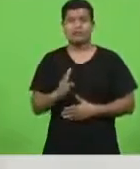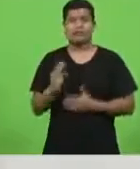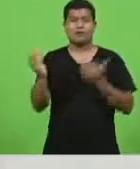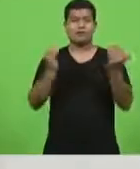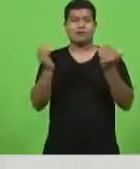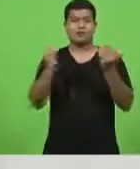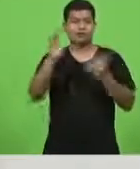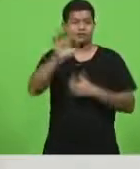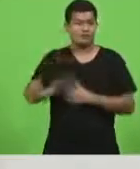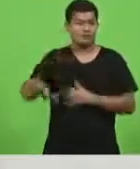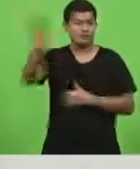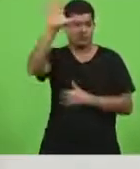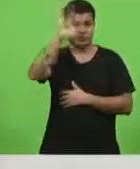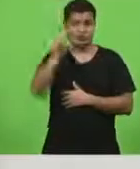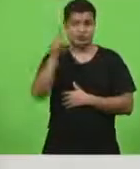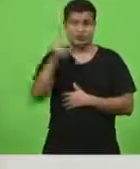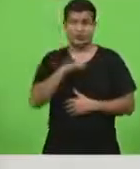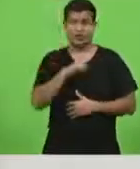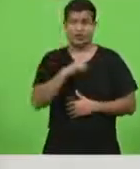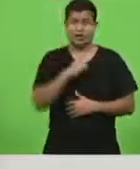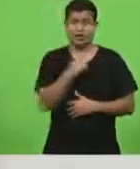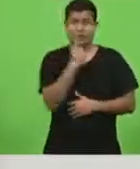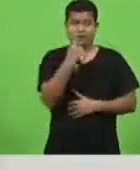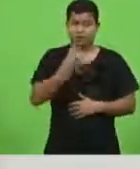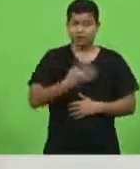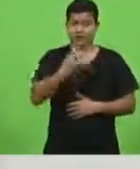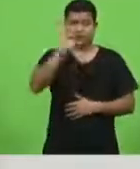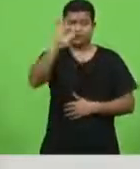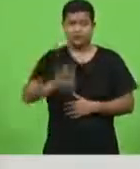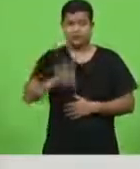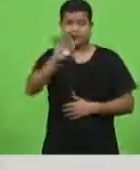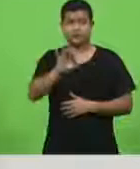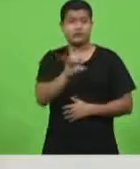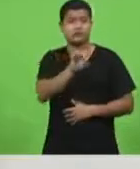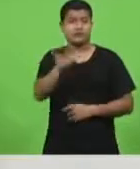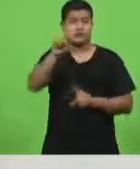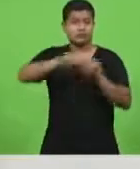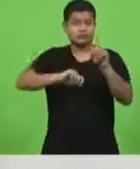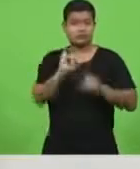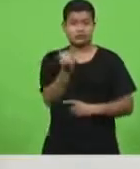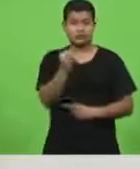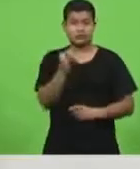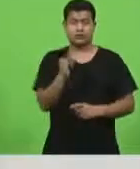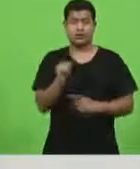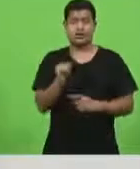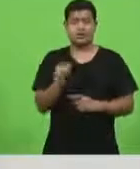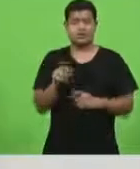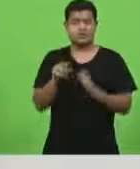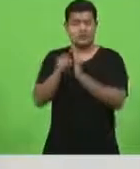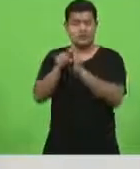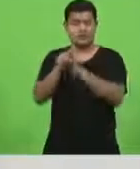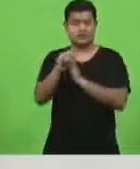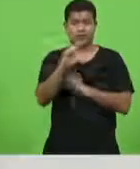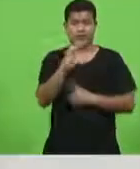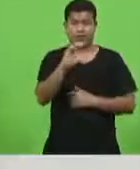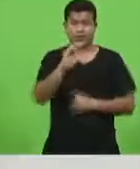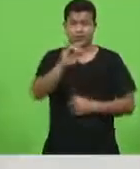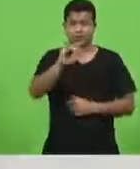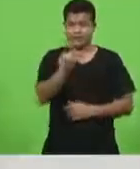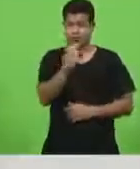% somente no mês de janeiro segundo o Caged segundo o Caged